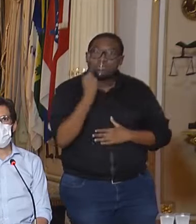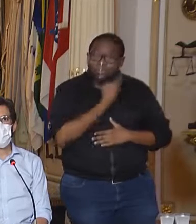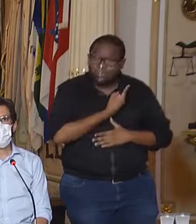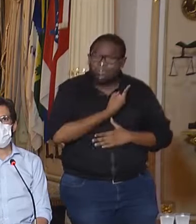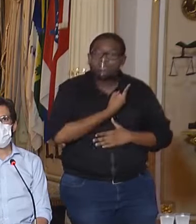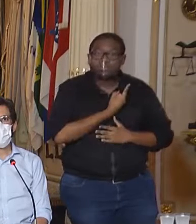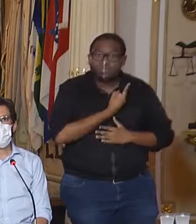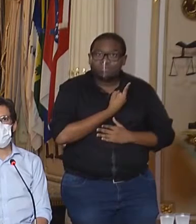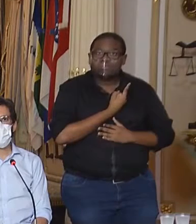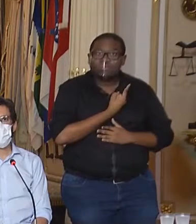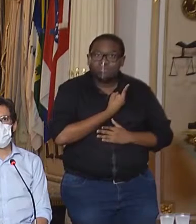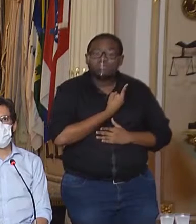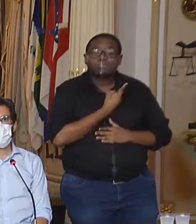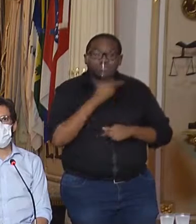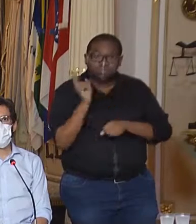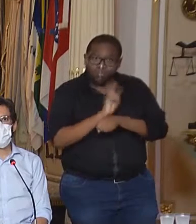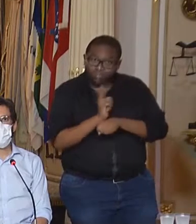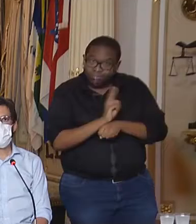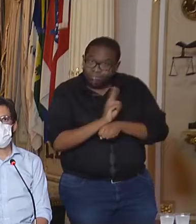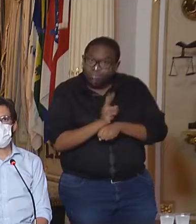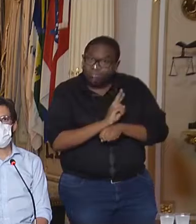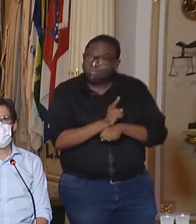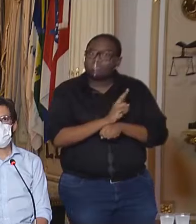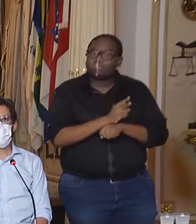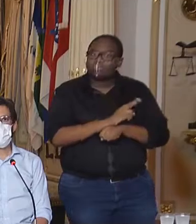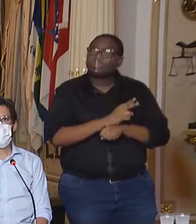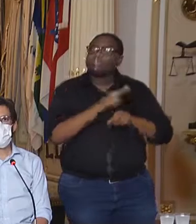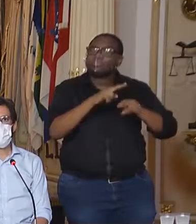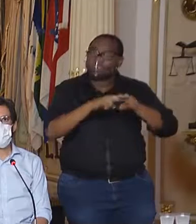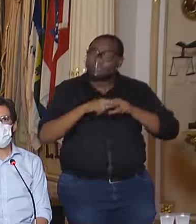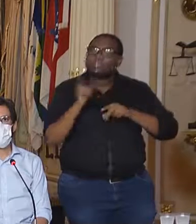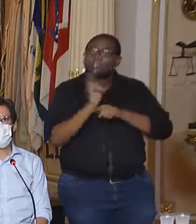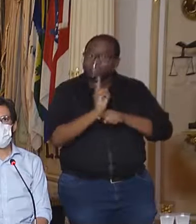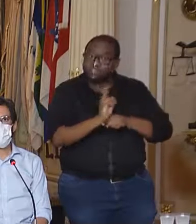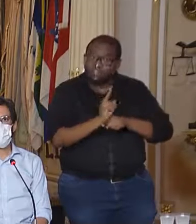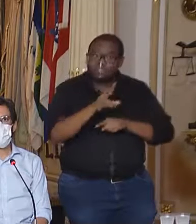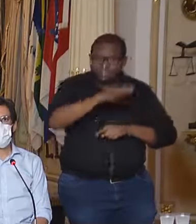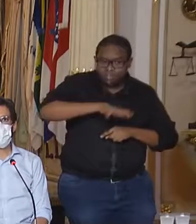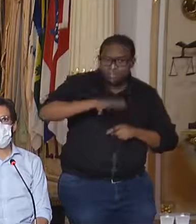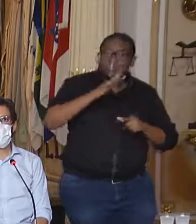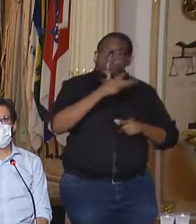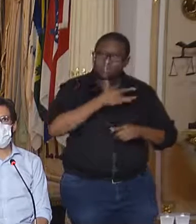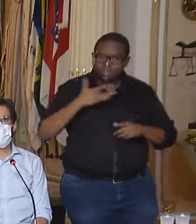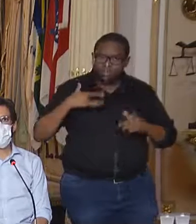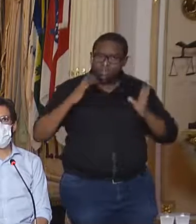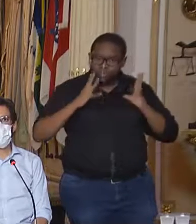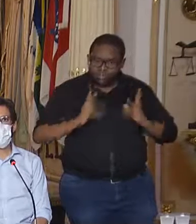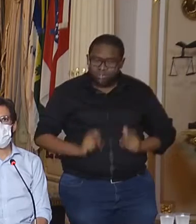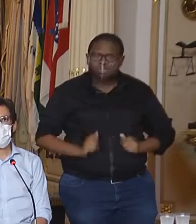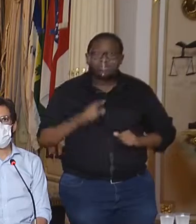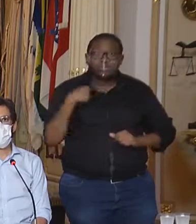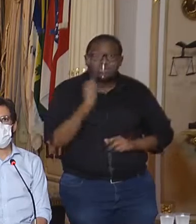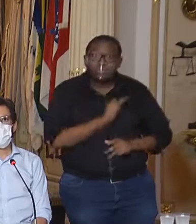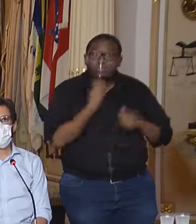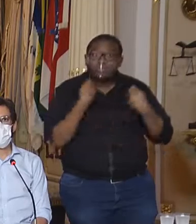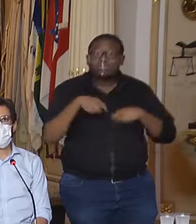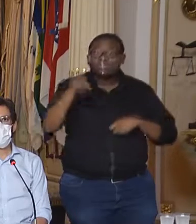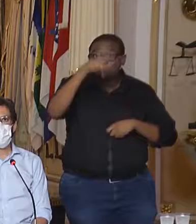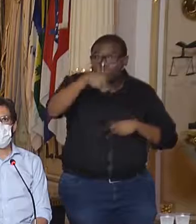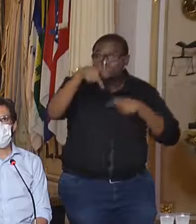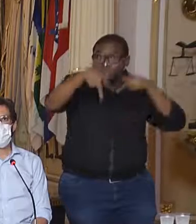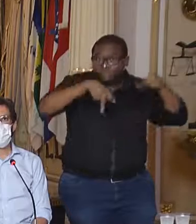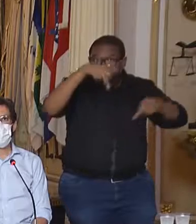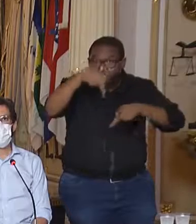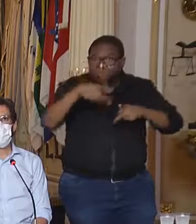fiscalizando, através da nossa vigilância sanitária, esse retorno. E também contamos com a população, com os